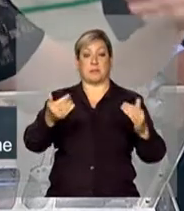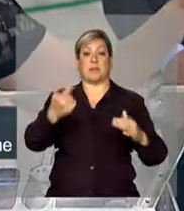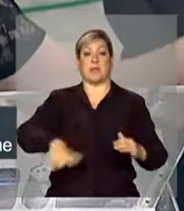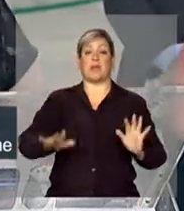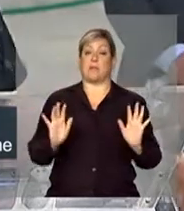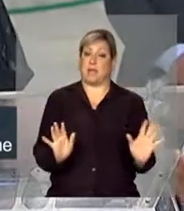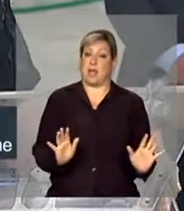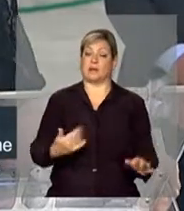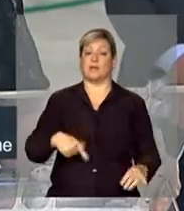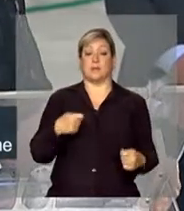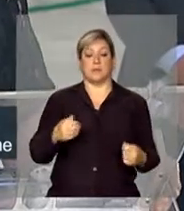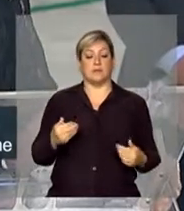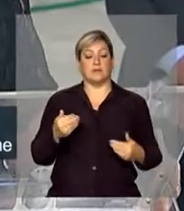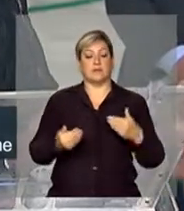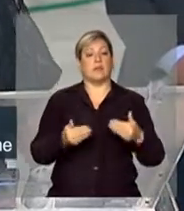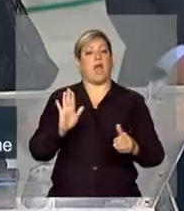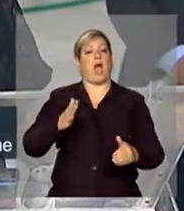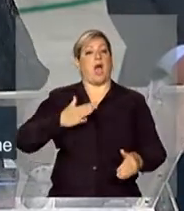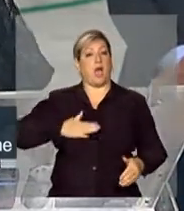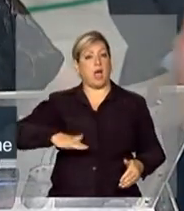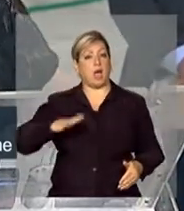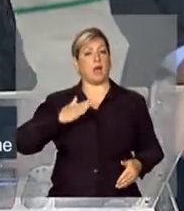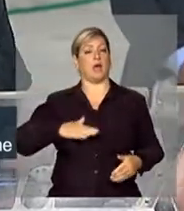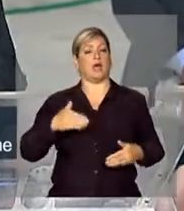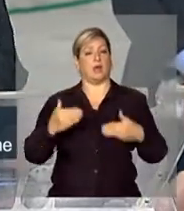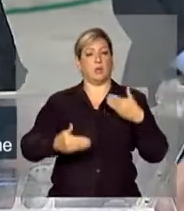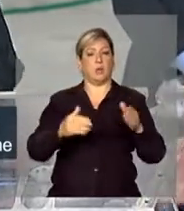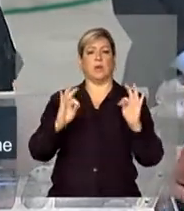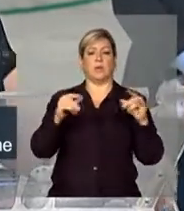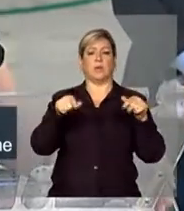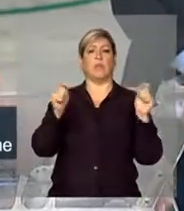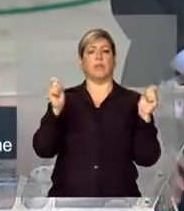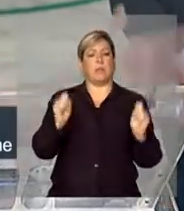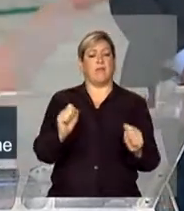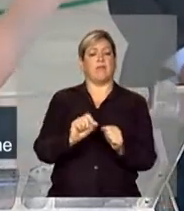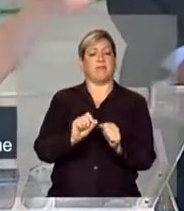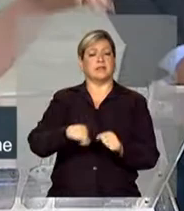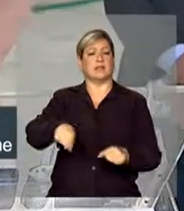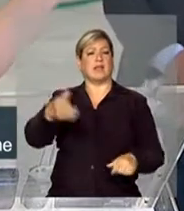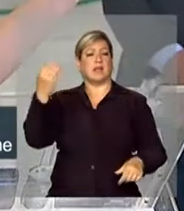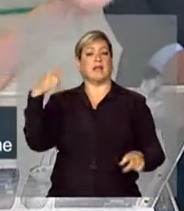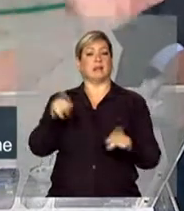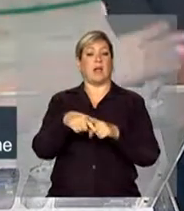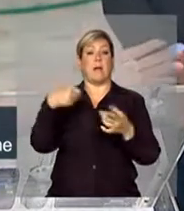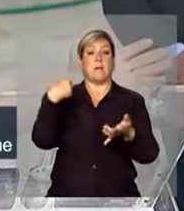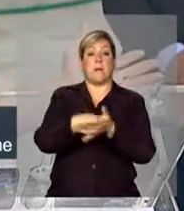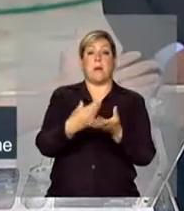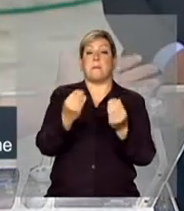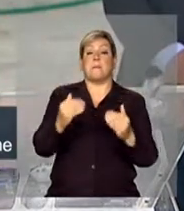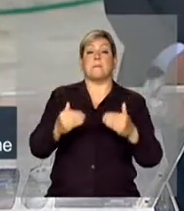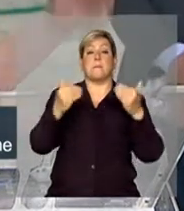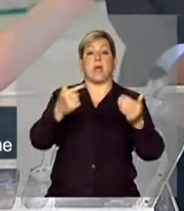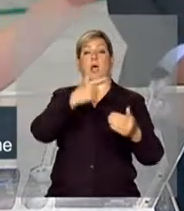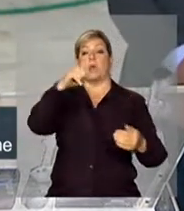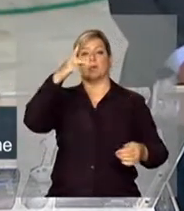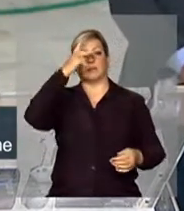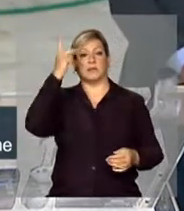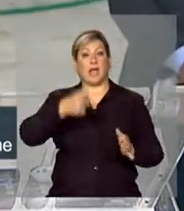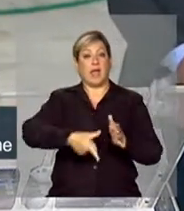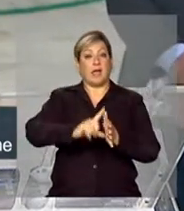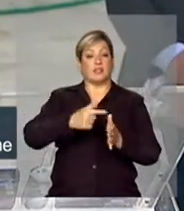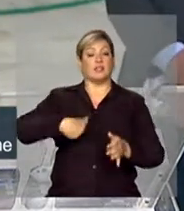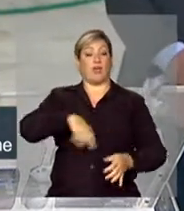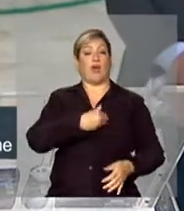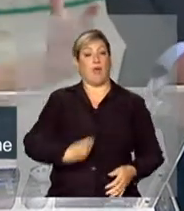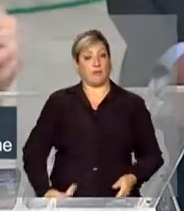temos que dar um passo de cada vez. Tudo isso podia ter sido feito antes também, inclusive pagar muito mais para as outras pessoas antes do